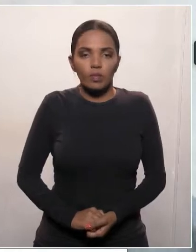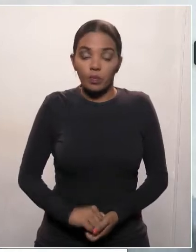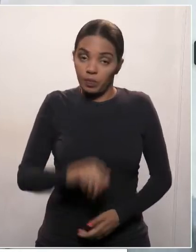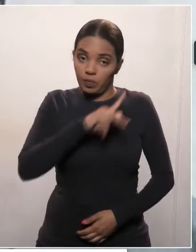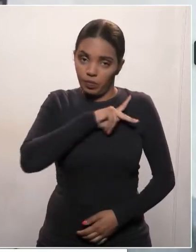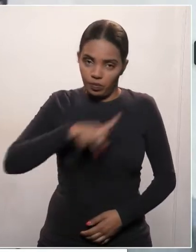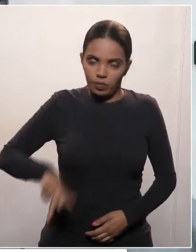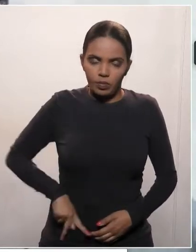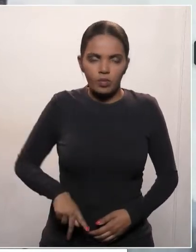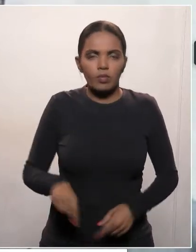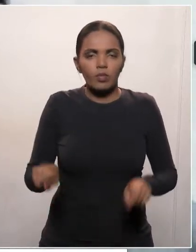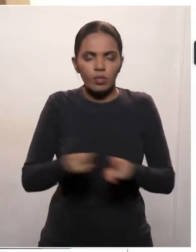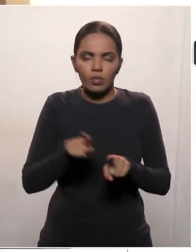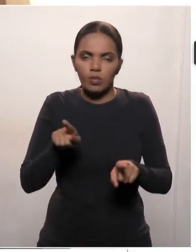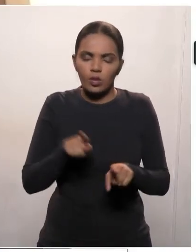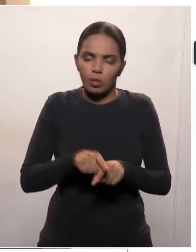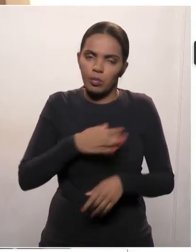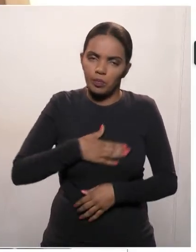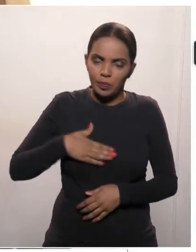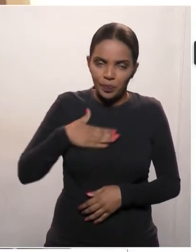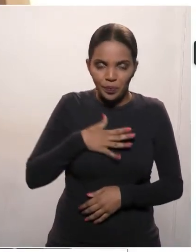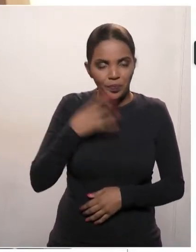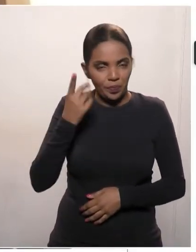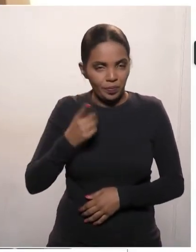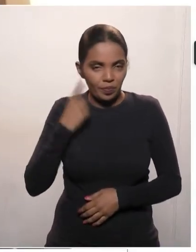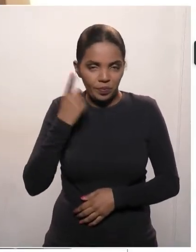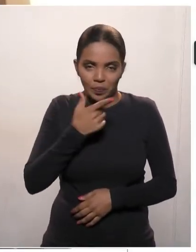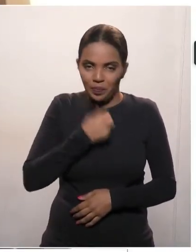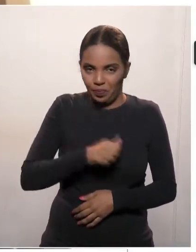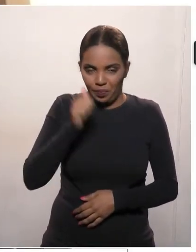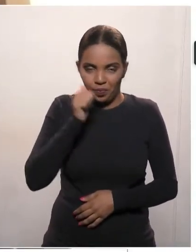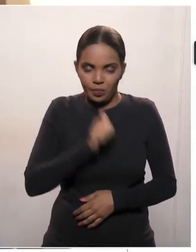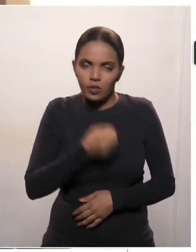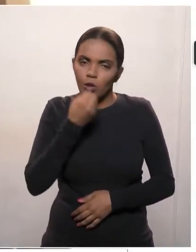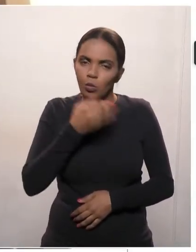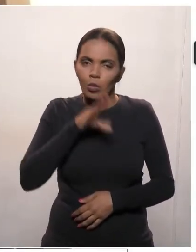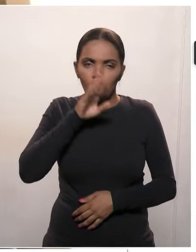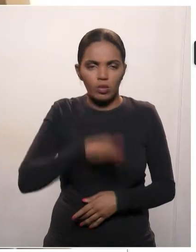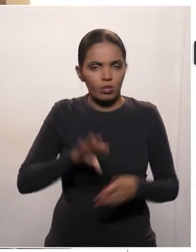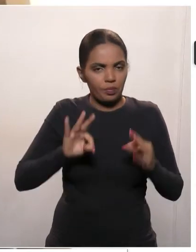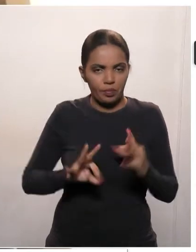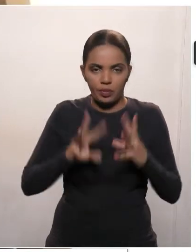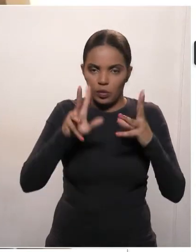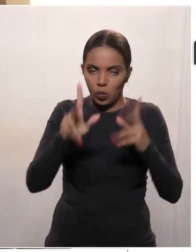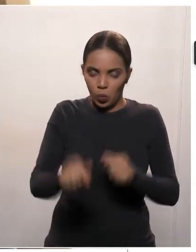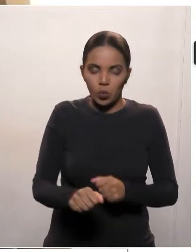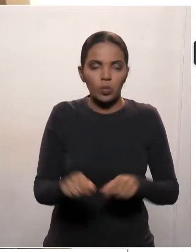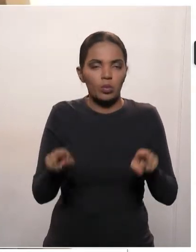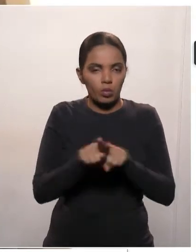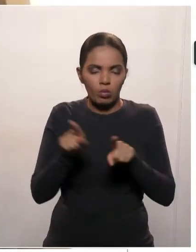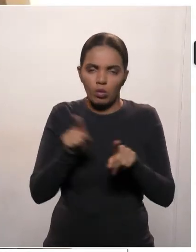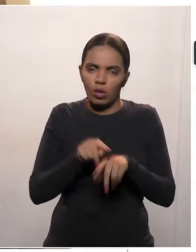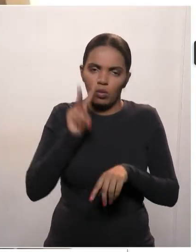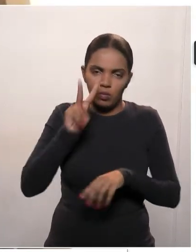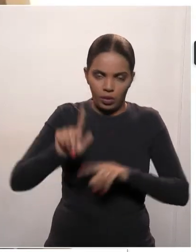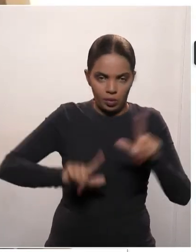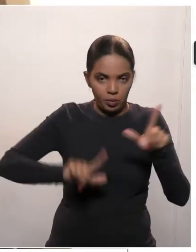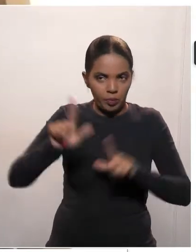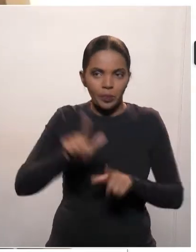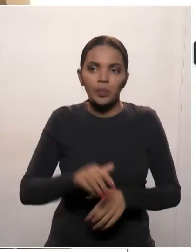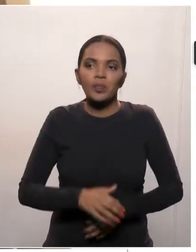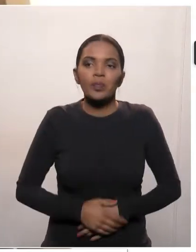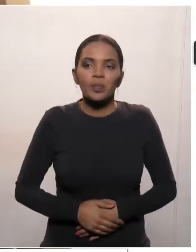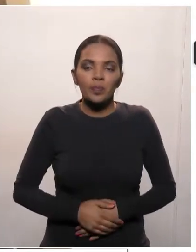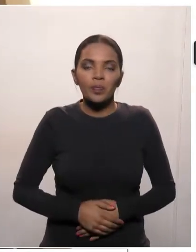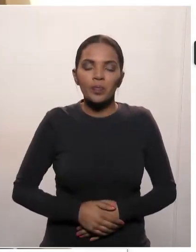Sr. Presidente, nobres deputados, deputadas, meu boa tarde, boa tarde a todos que nos acompanham. Sr. Presidente,